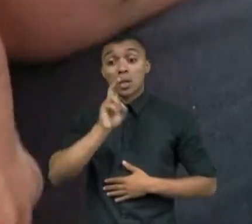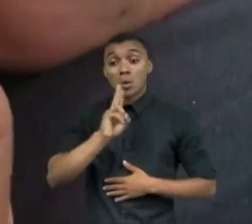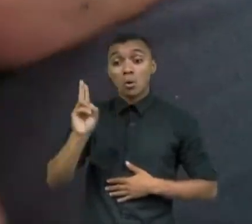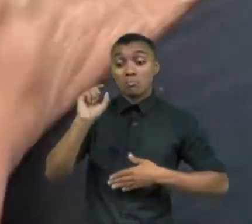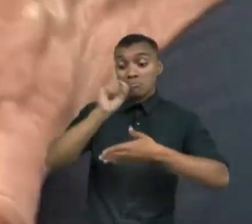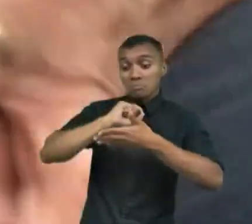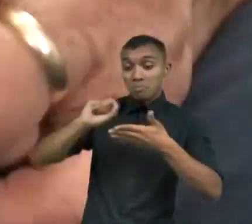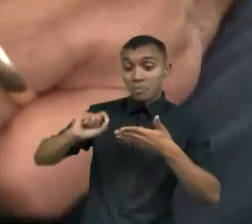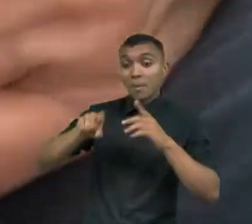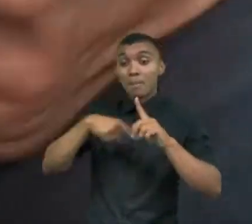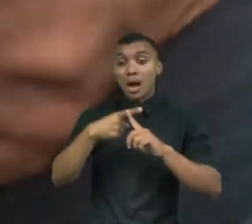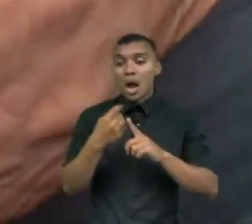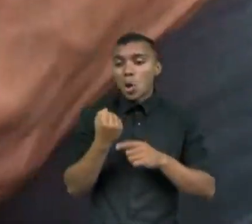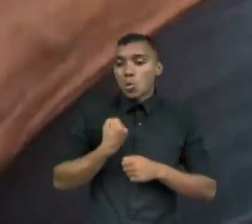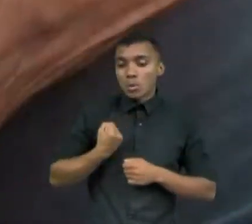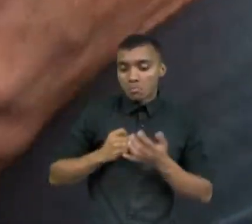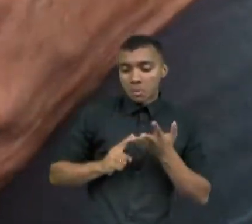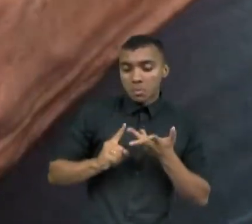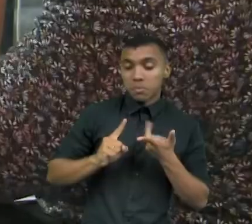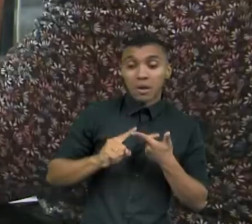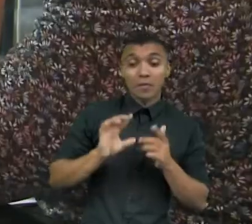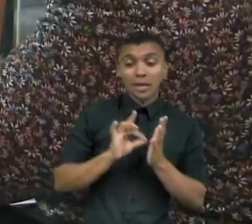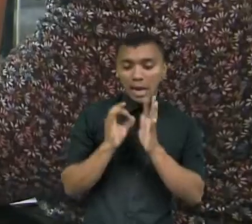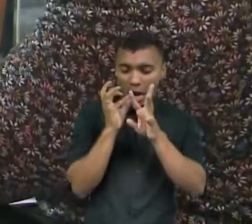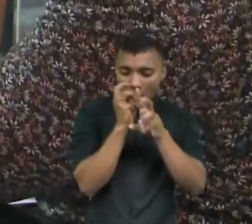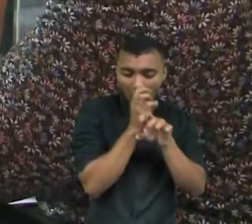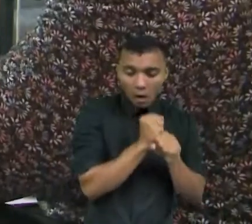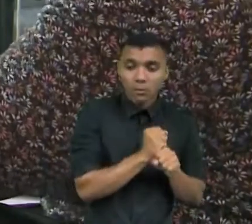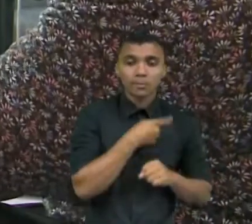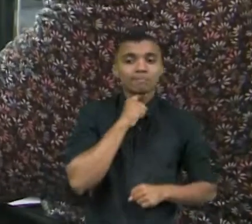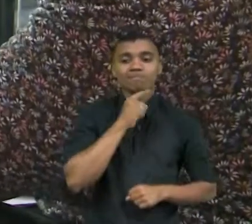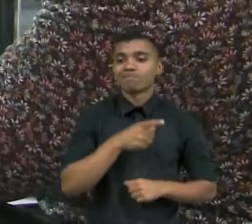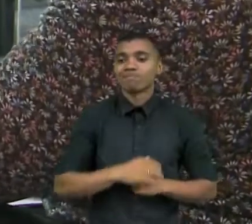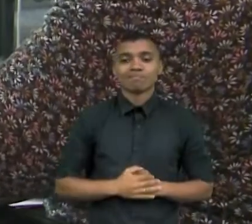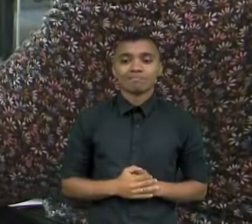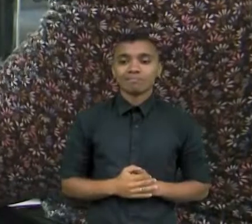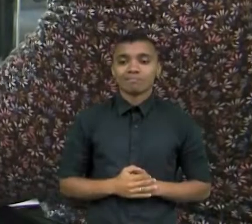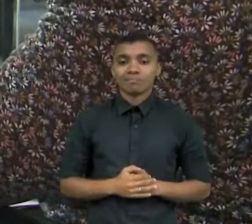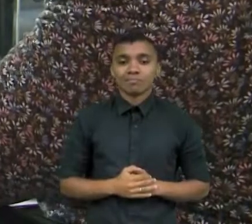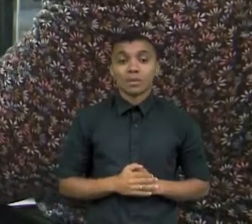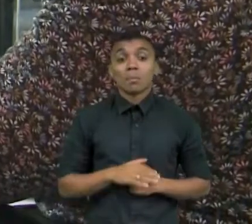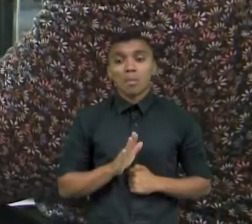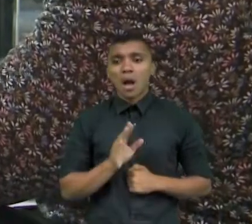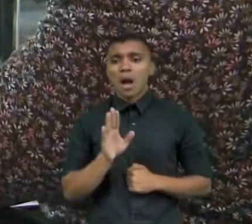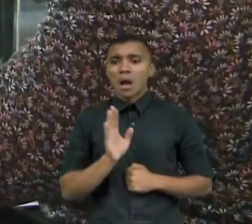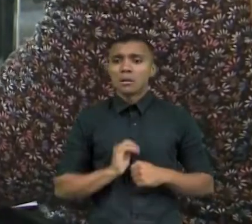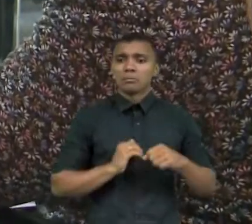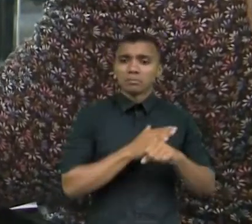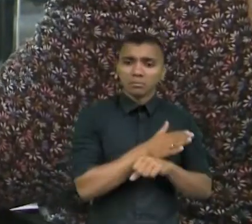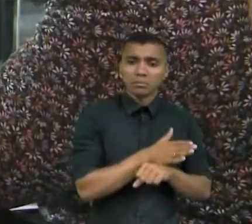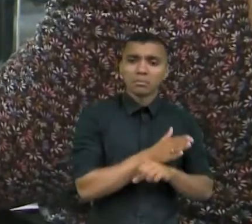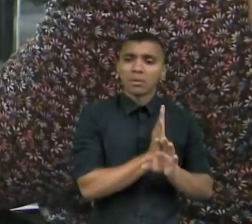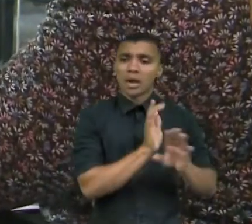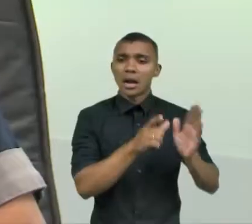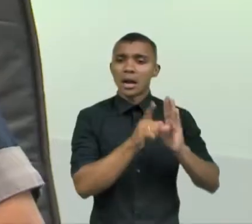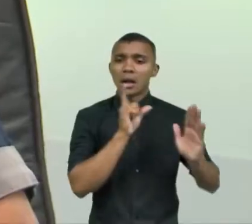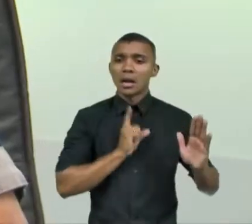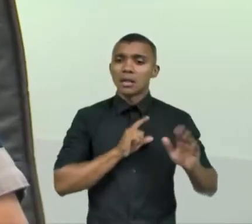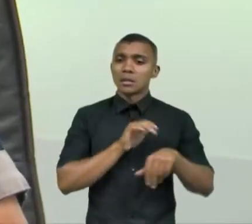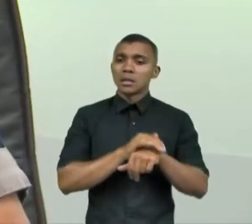números, apesar de não saber fazer contas. O suficiente para ir às urnas desde que elas eram manuais.